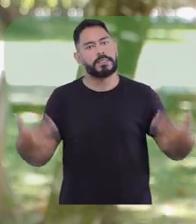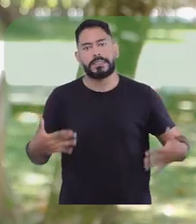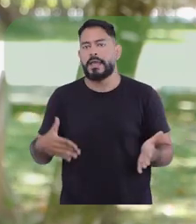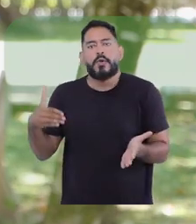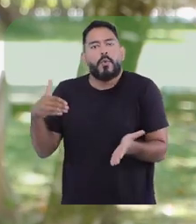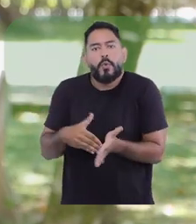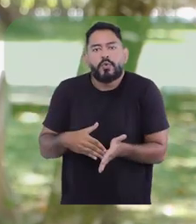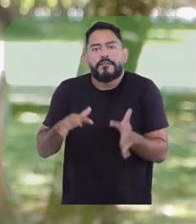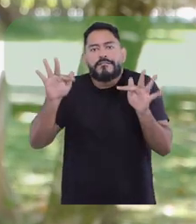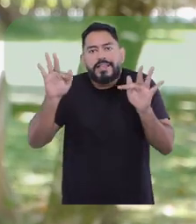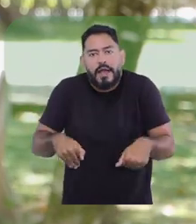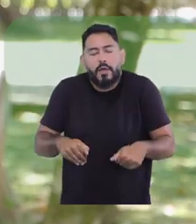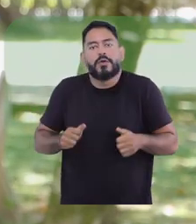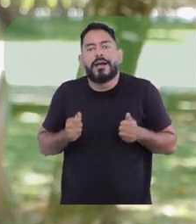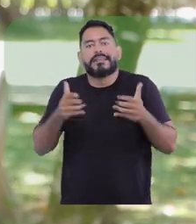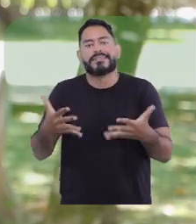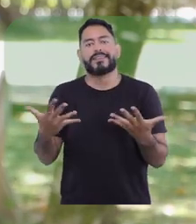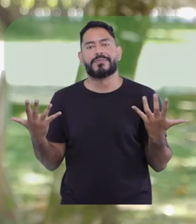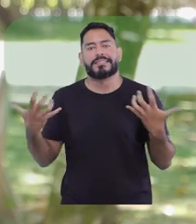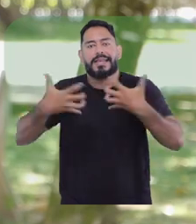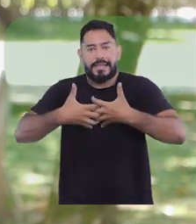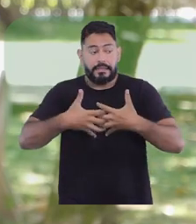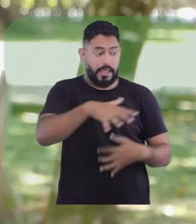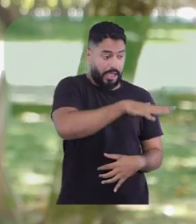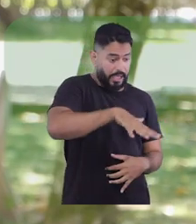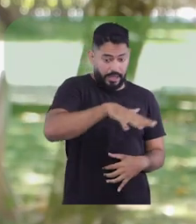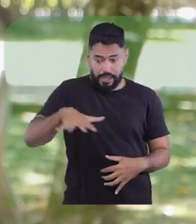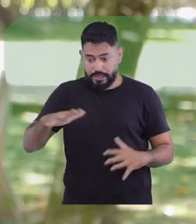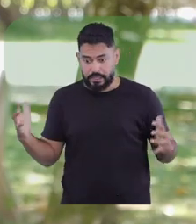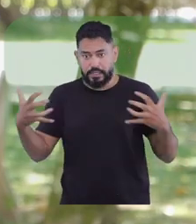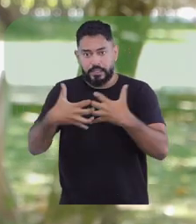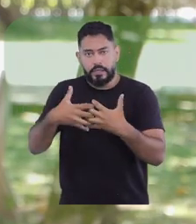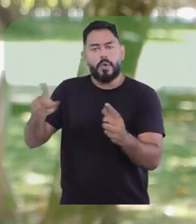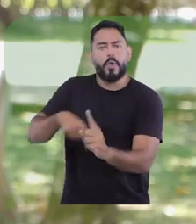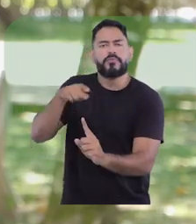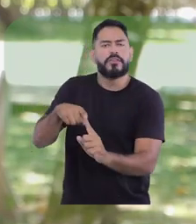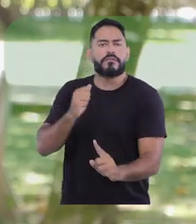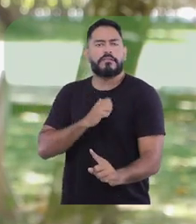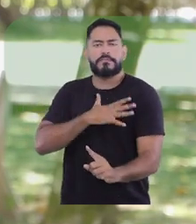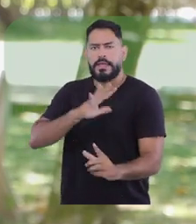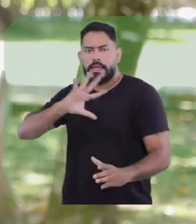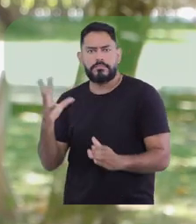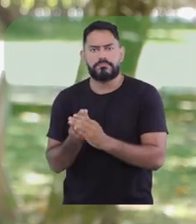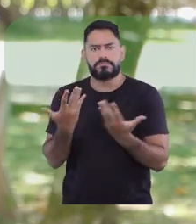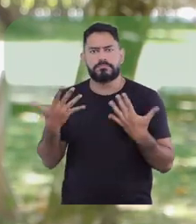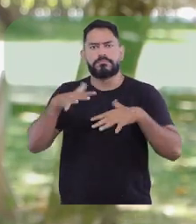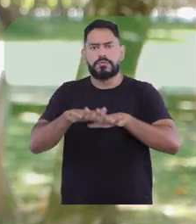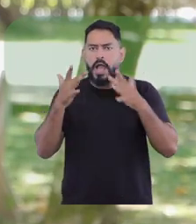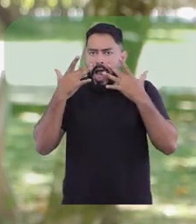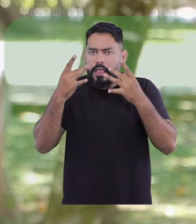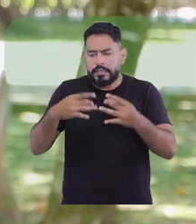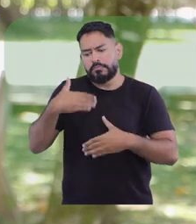ação integrada de várias áreas do IFPE, que juntas trabalham pelo cumprimento da missão de fazer do IFPE uma